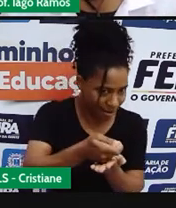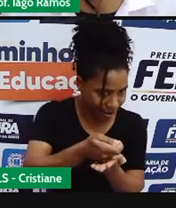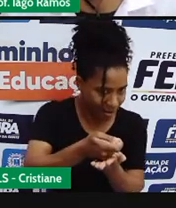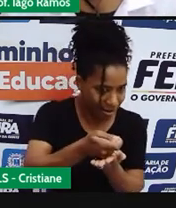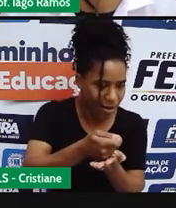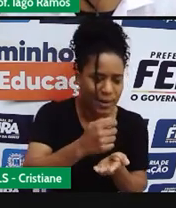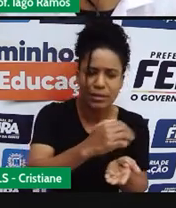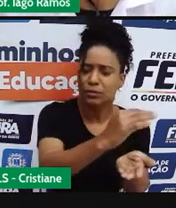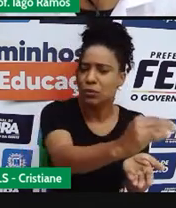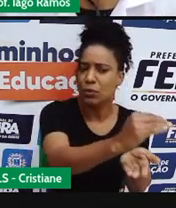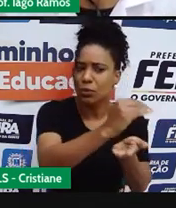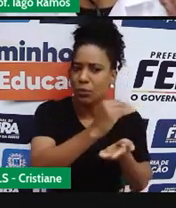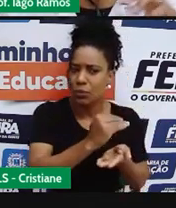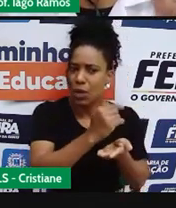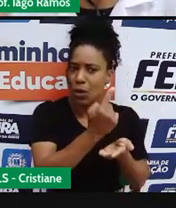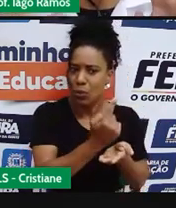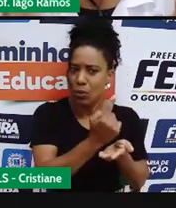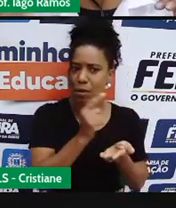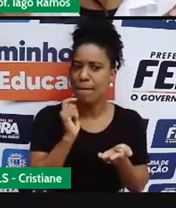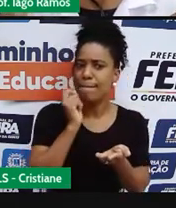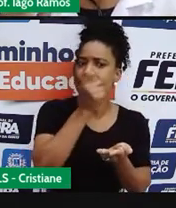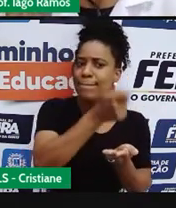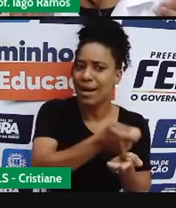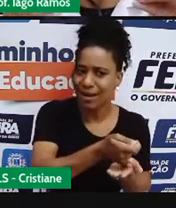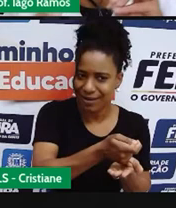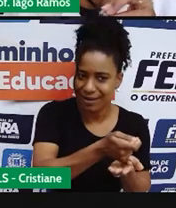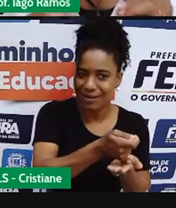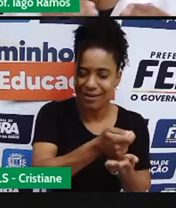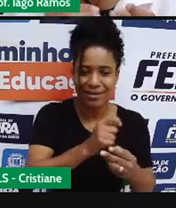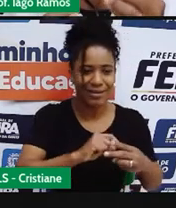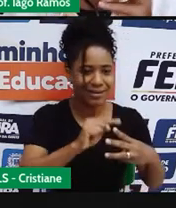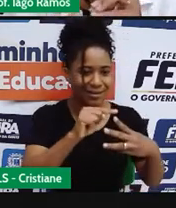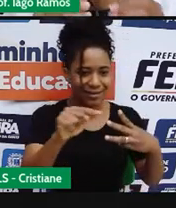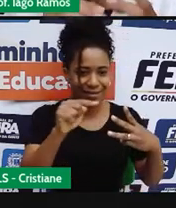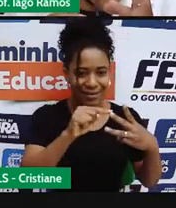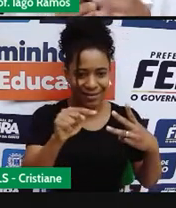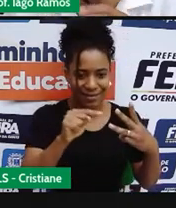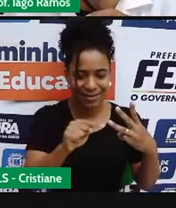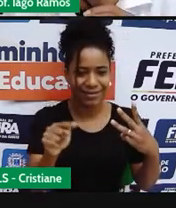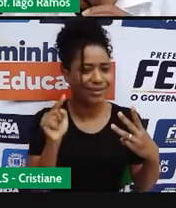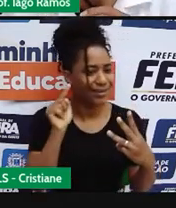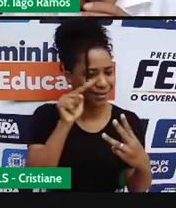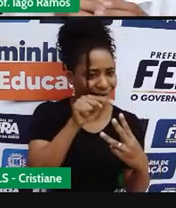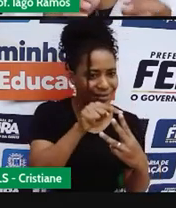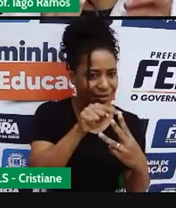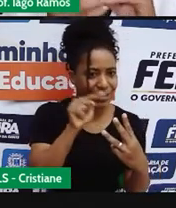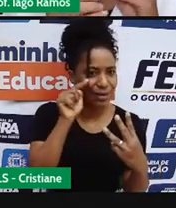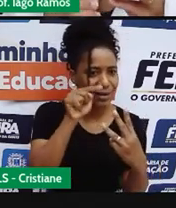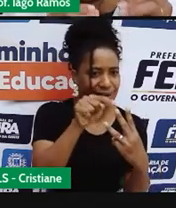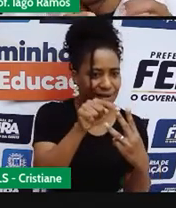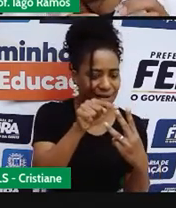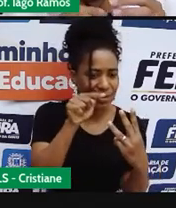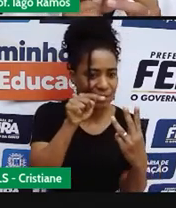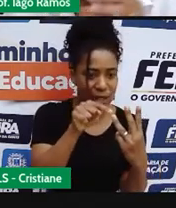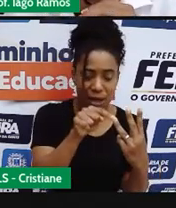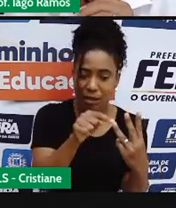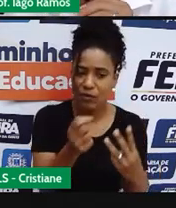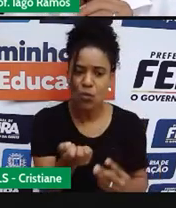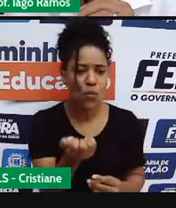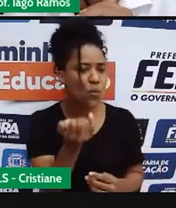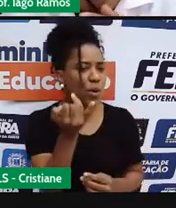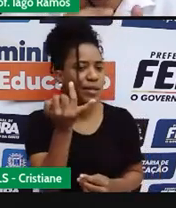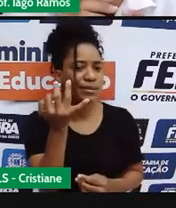Percebe? Então, nas três situações, acontece uma comunicação entre as quantidades,